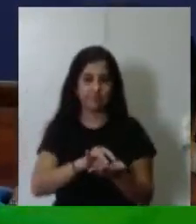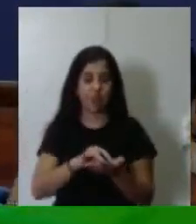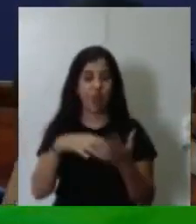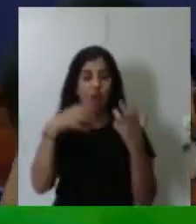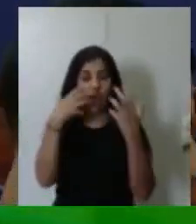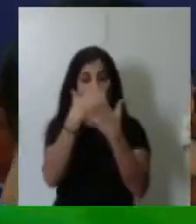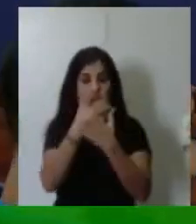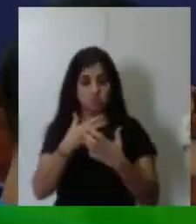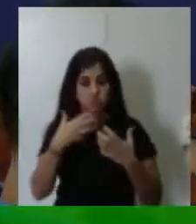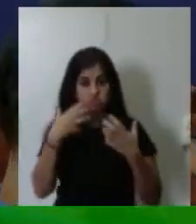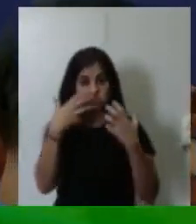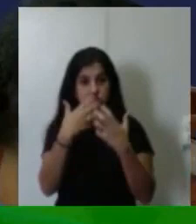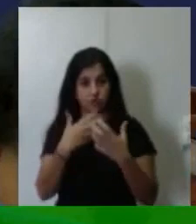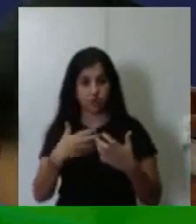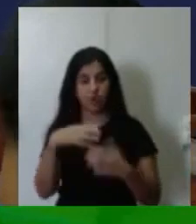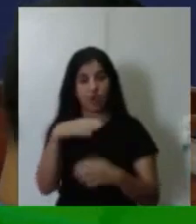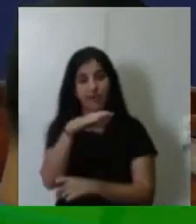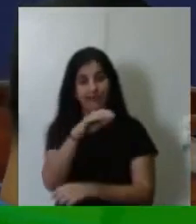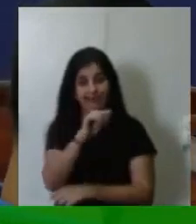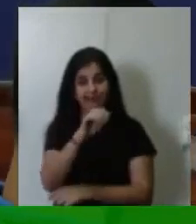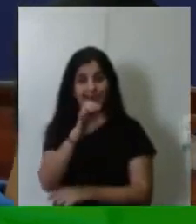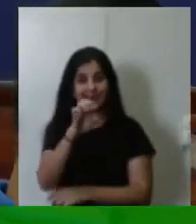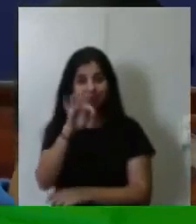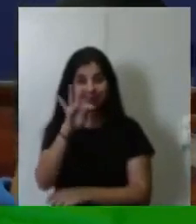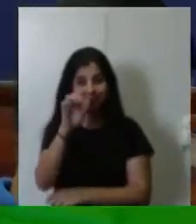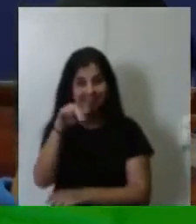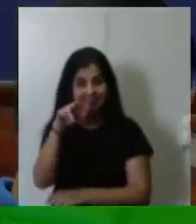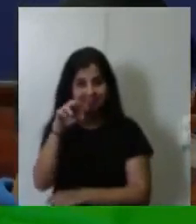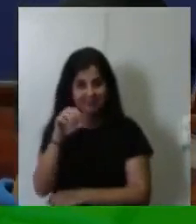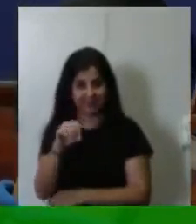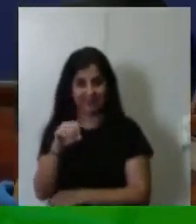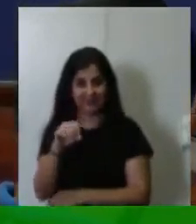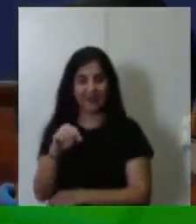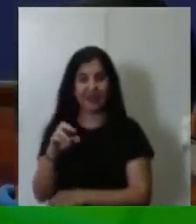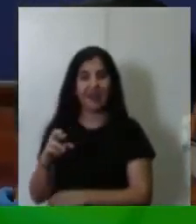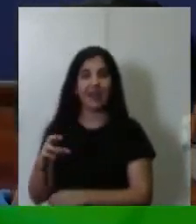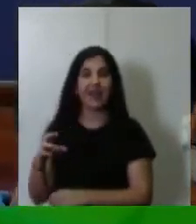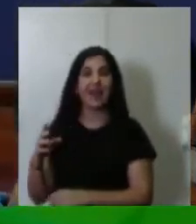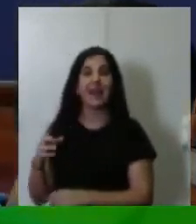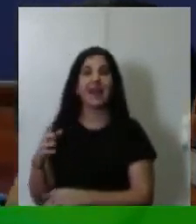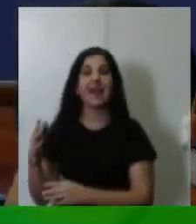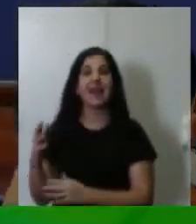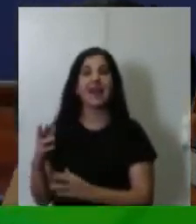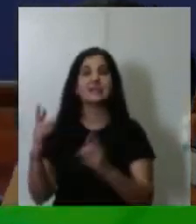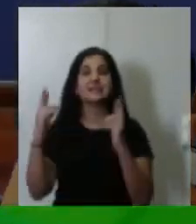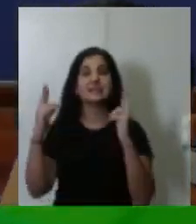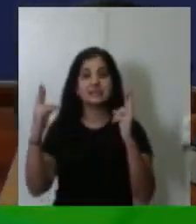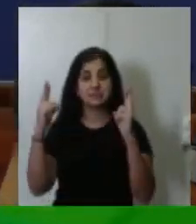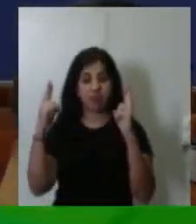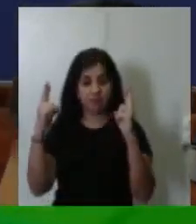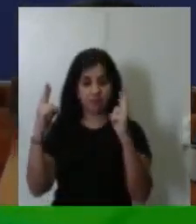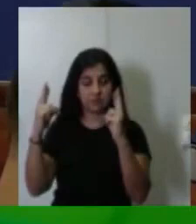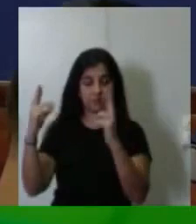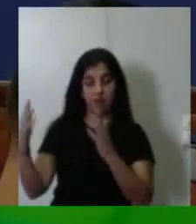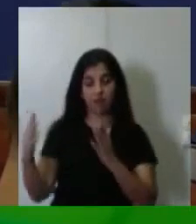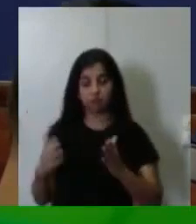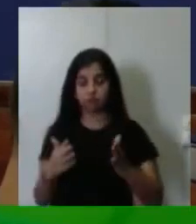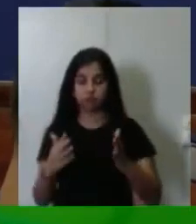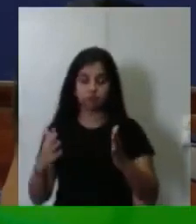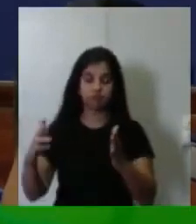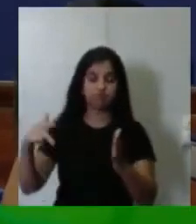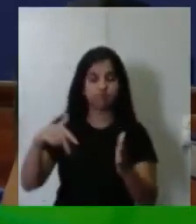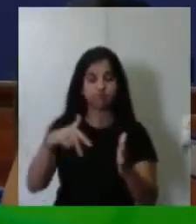Veloso. Com essa esperança, caminhando, sem lenço e sem